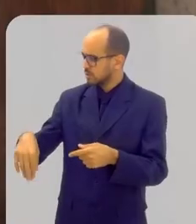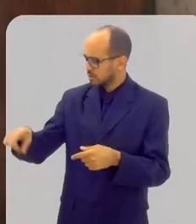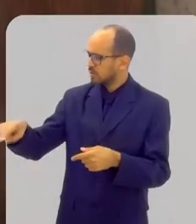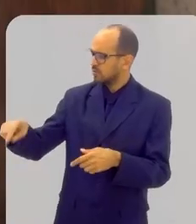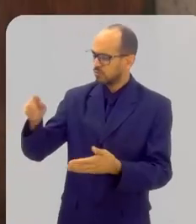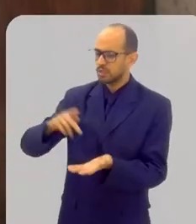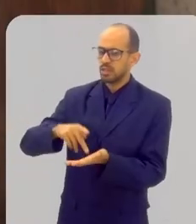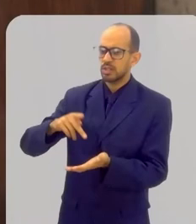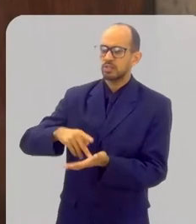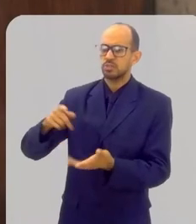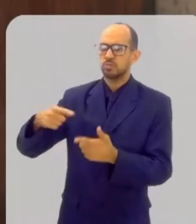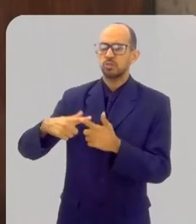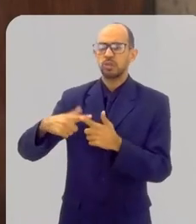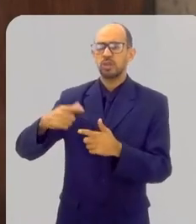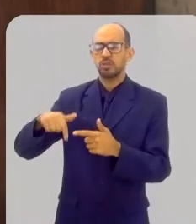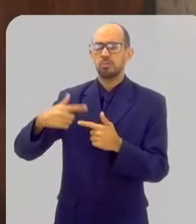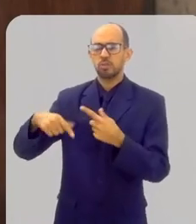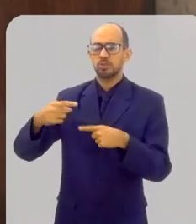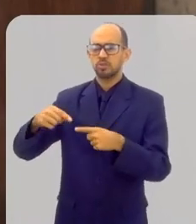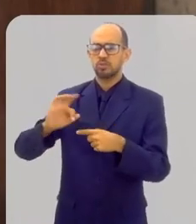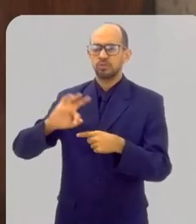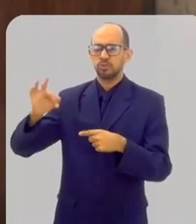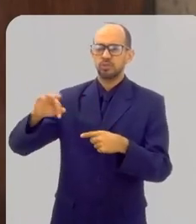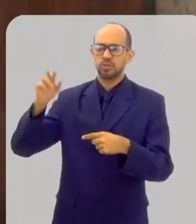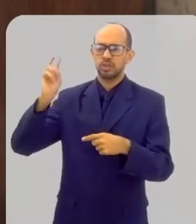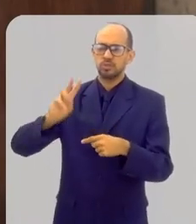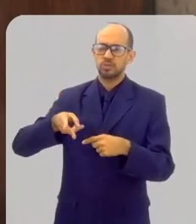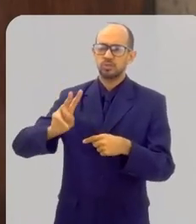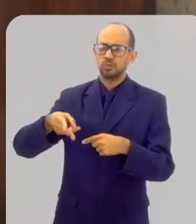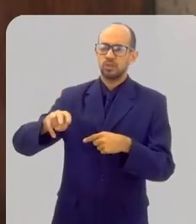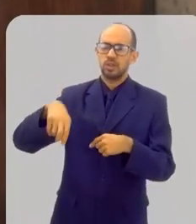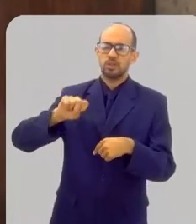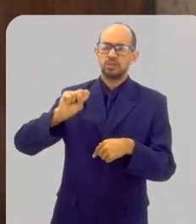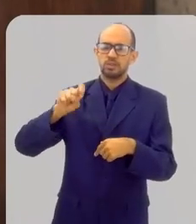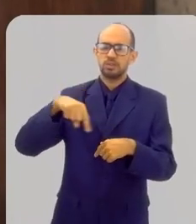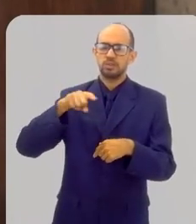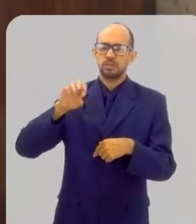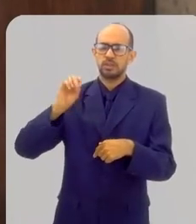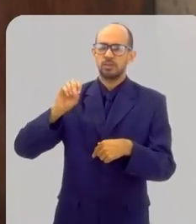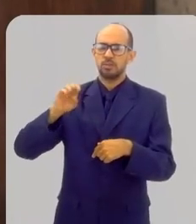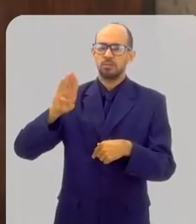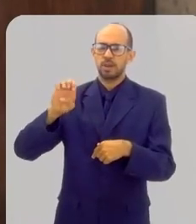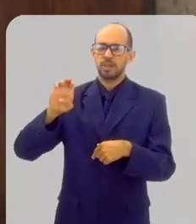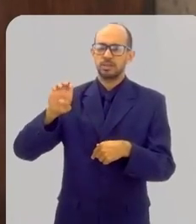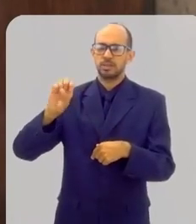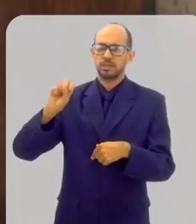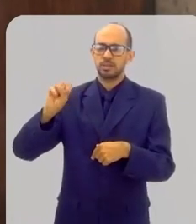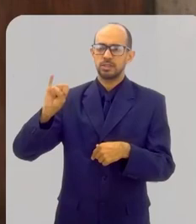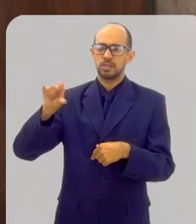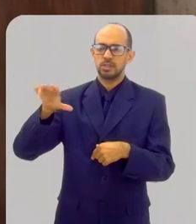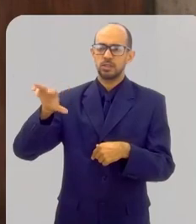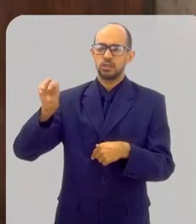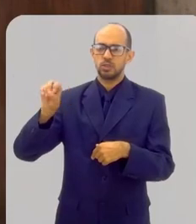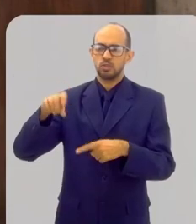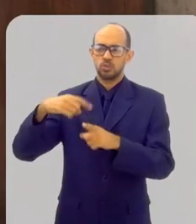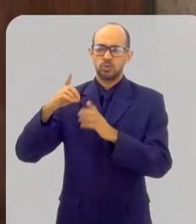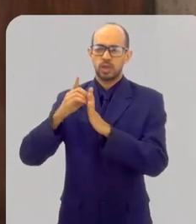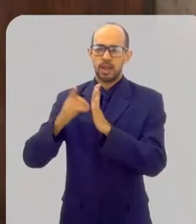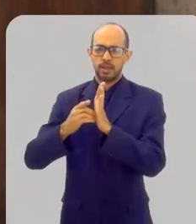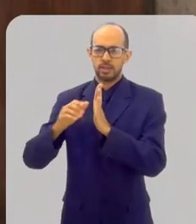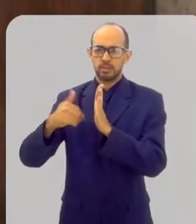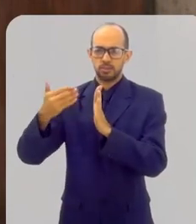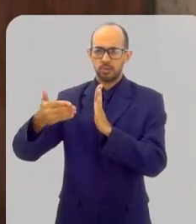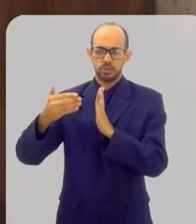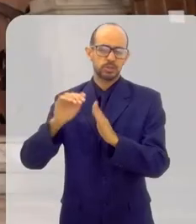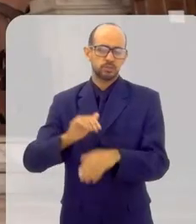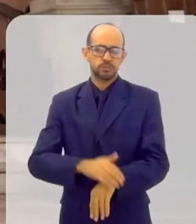São eles que continuarão aqui tocando o barco da Igreja de São Basílio no futuro, nas décadas vindouras.